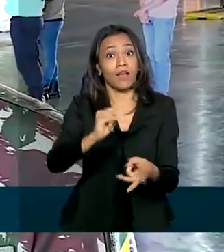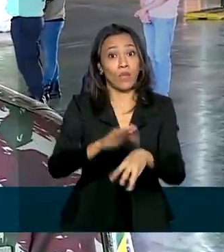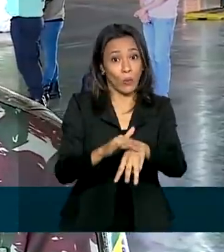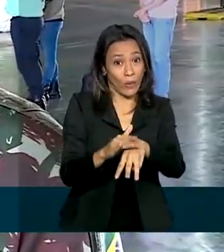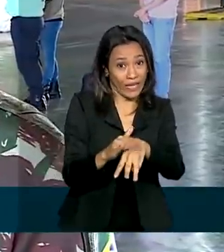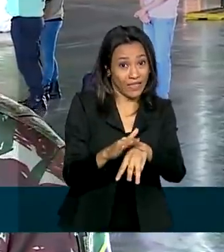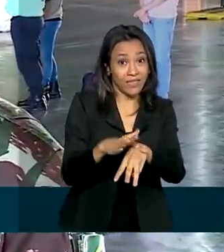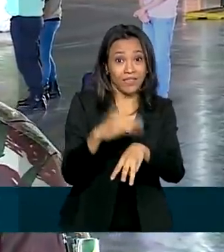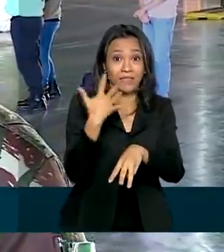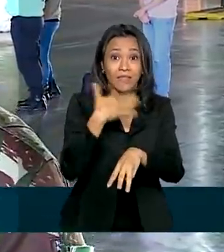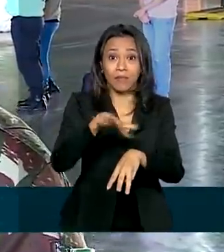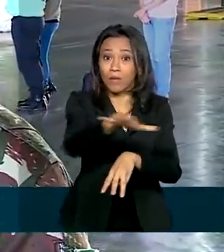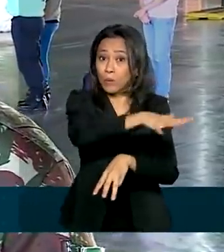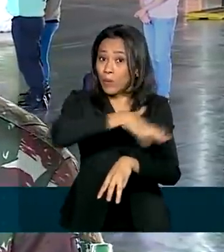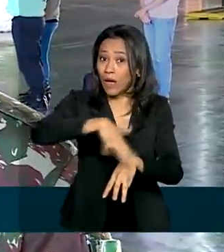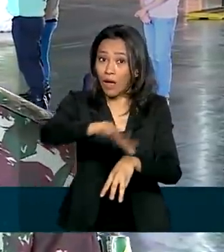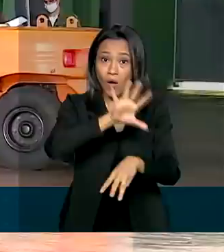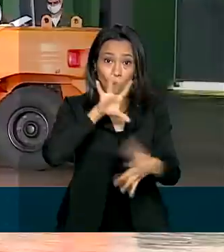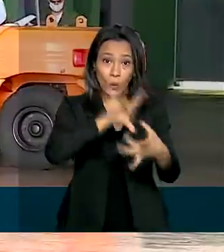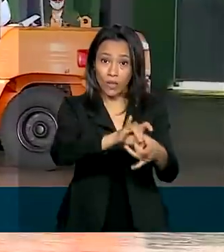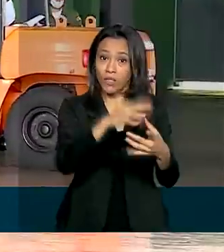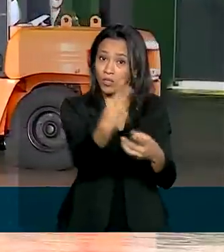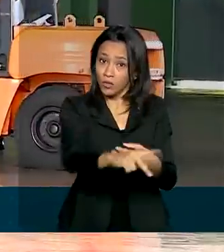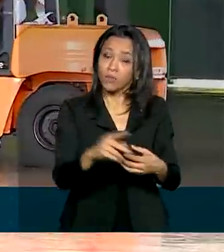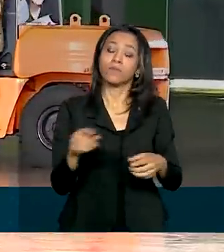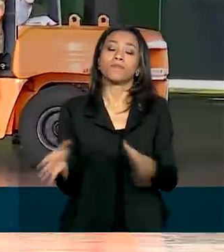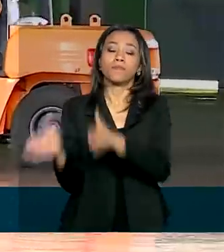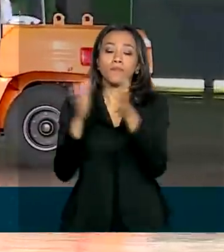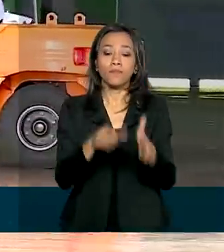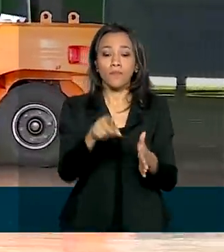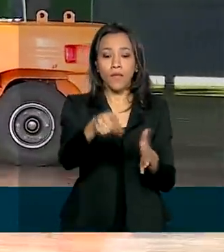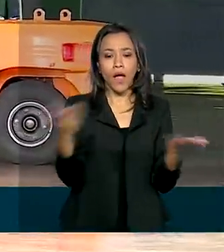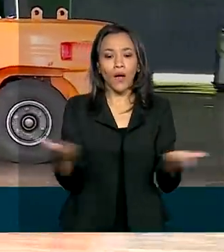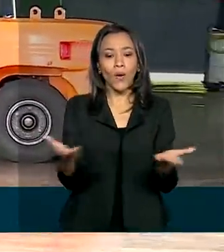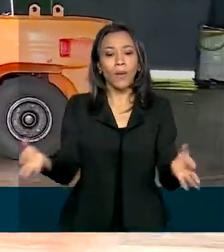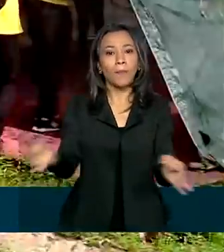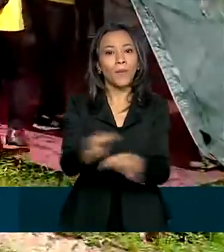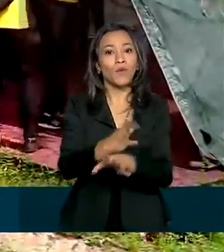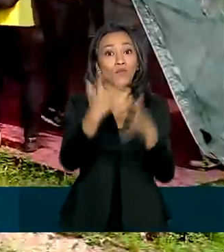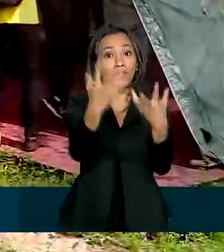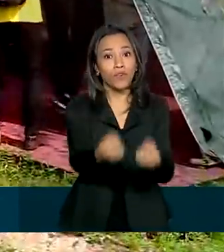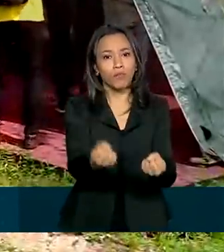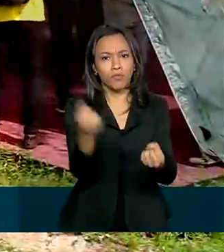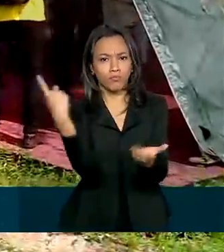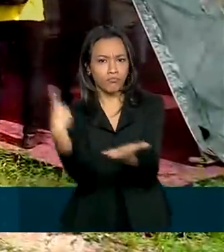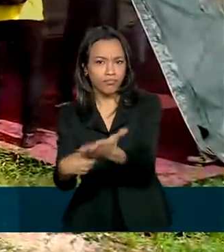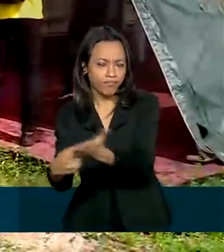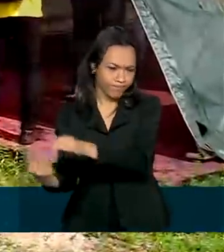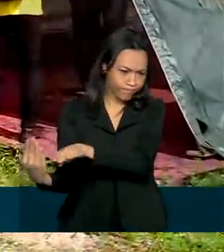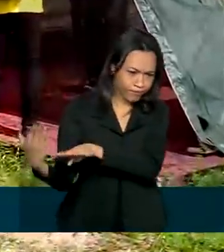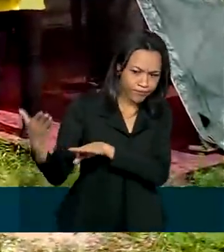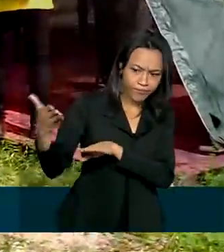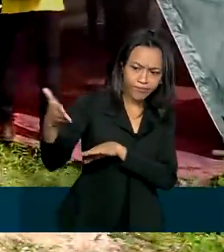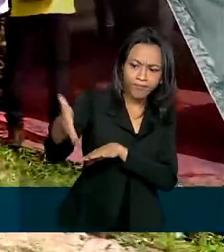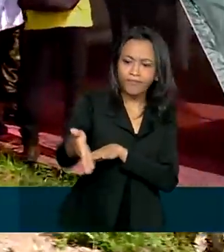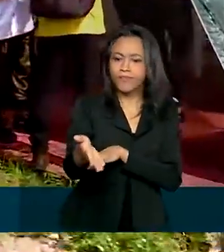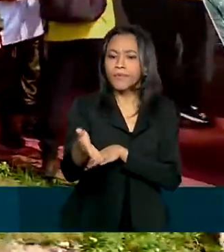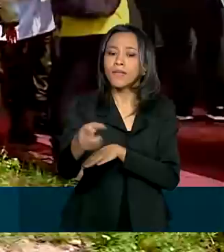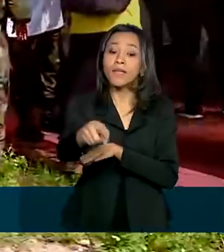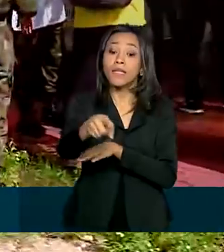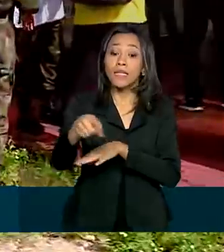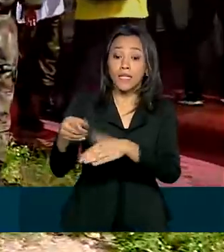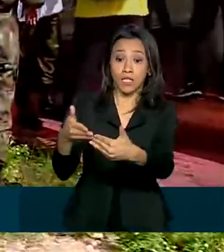casos também são elevados nessa época do ano aqui. Novo dia, hora de ir a campo. Antes de entrar no Pelotão Especial de